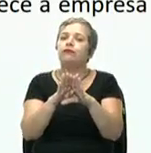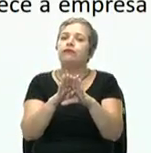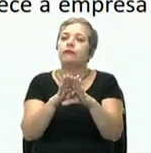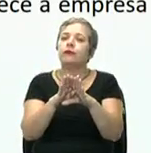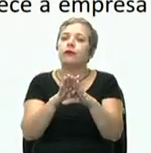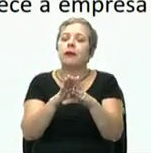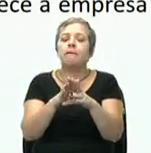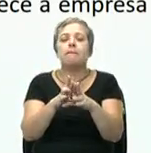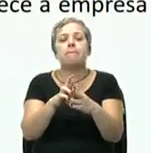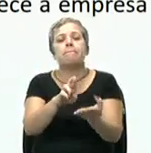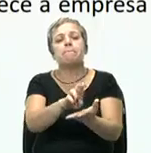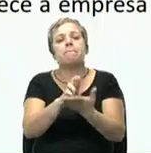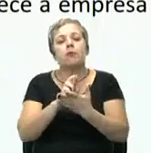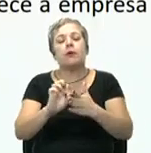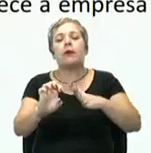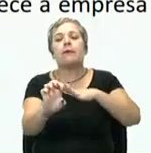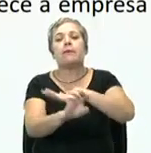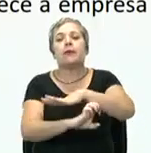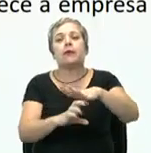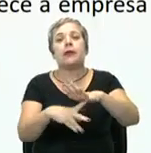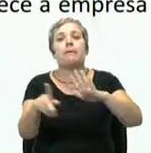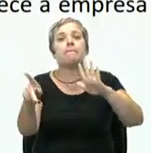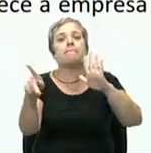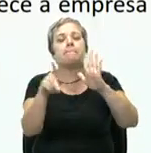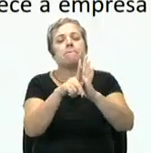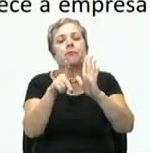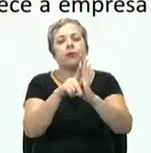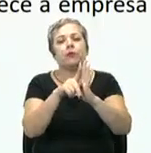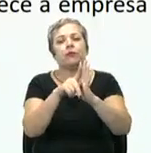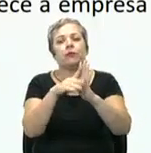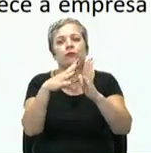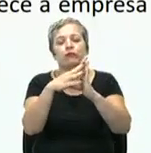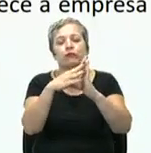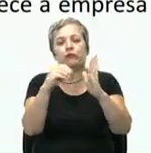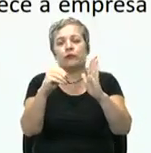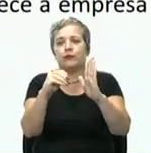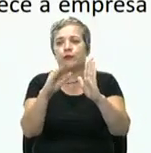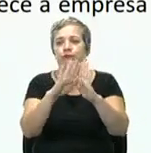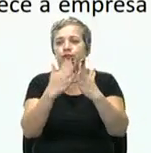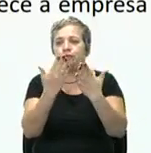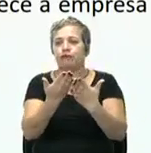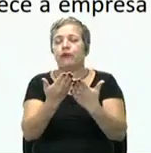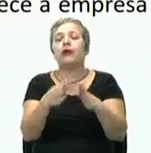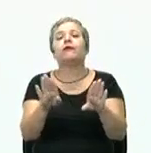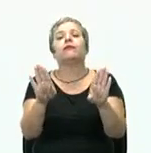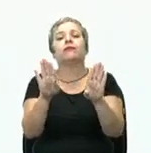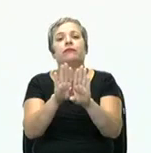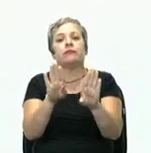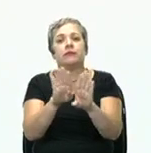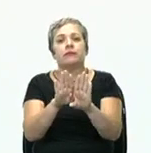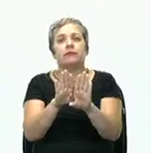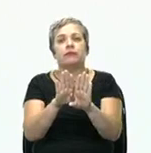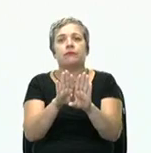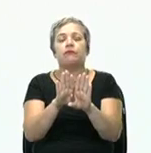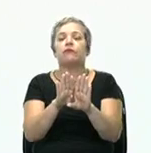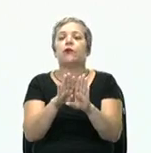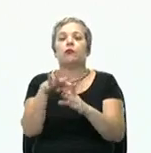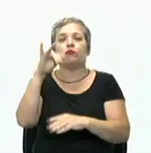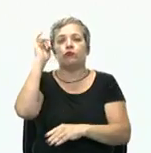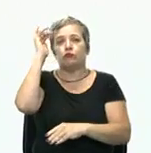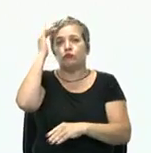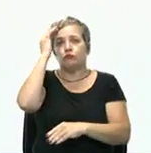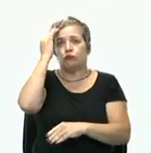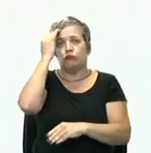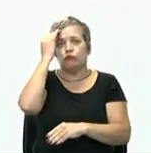que reconhece a empresa como parte de um sistema aberto. Além disso, vamos entender